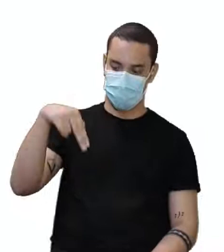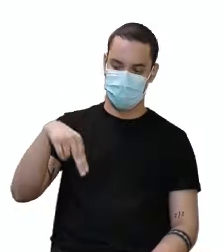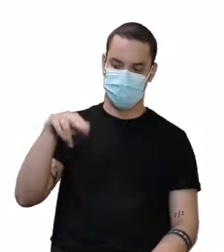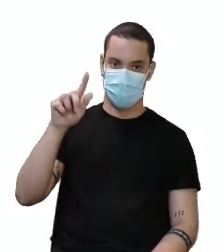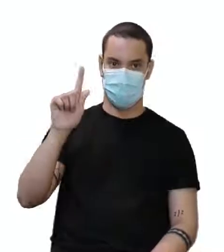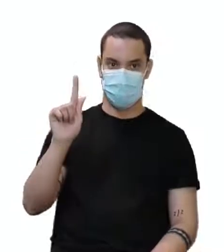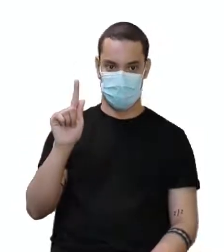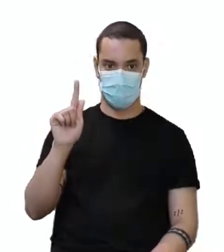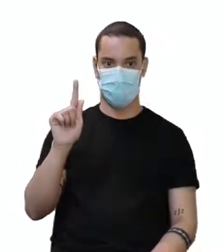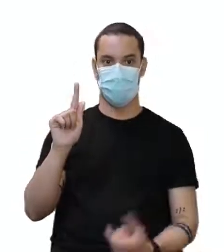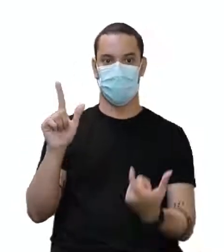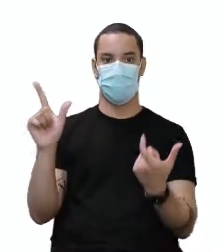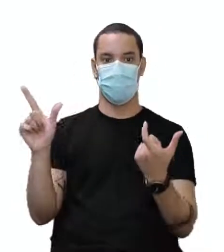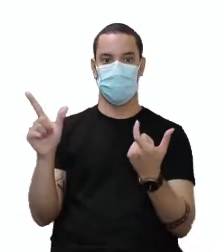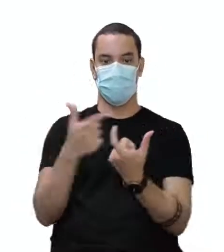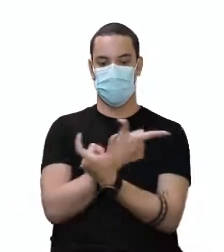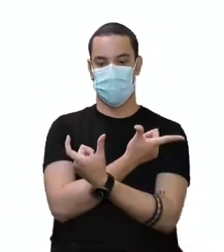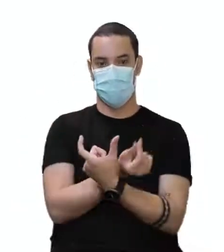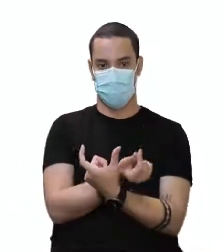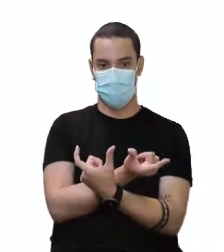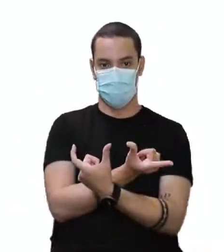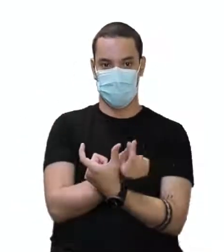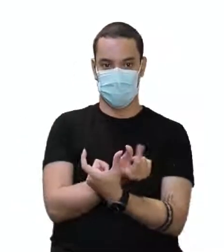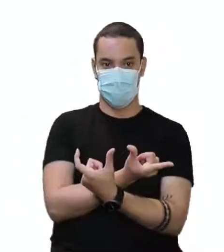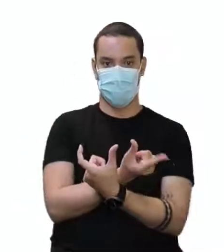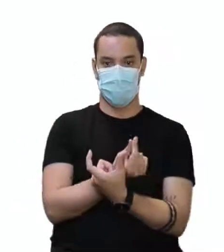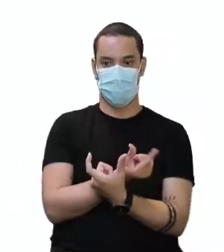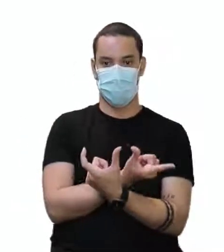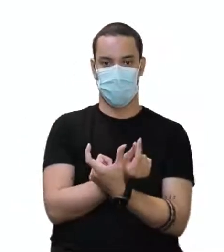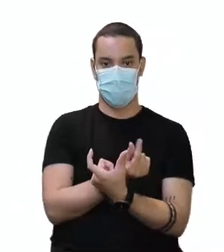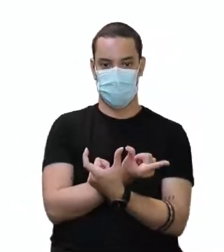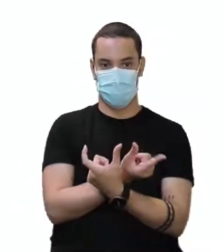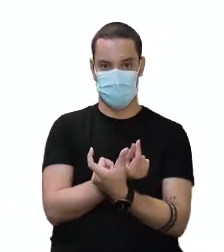sufixo ing, que nós chamamos em inglês de ing.